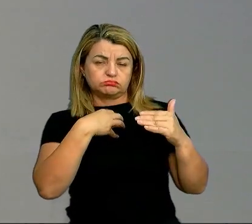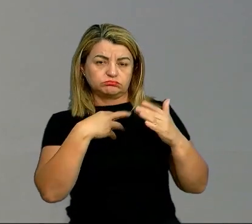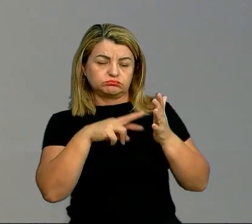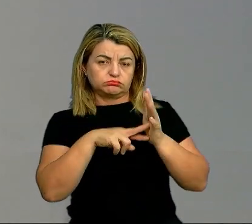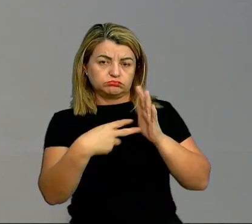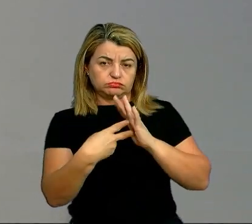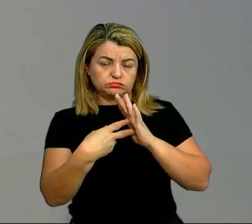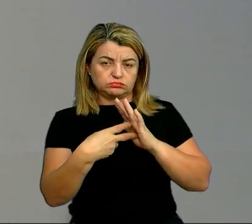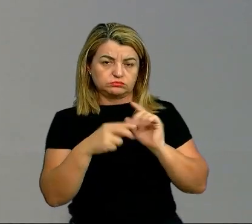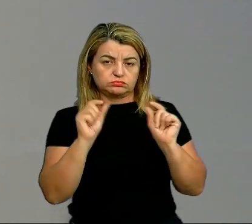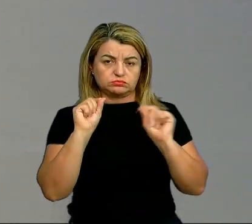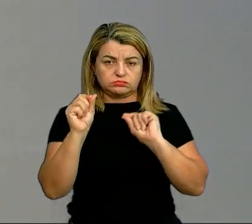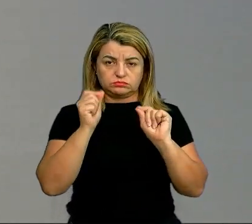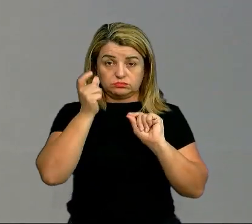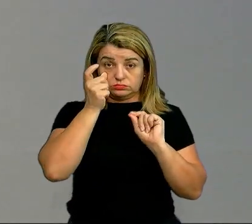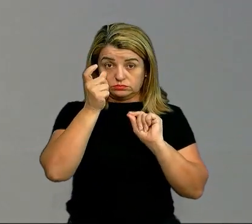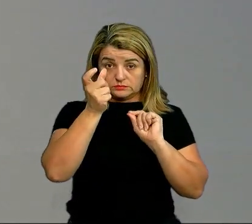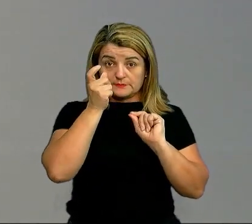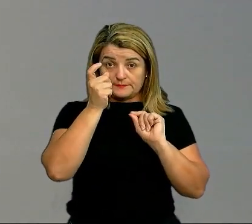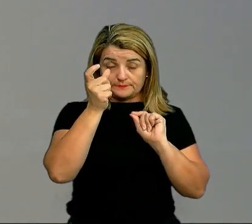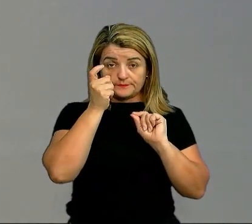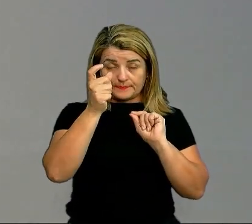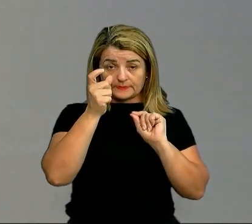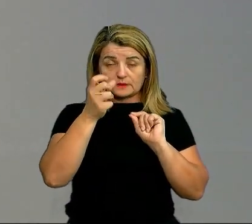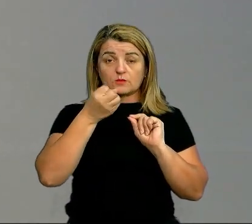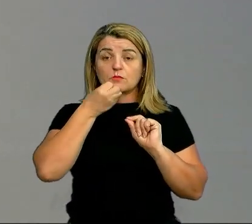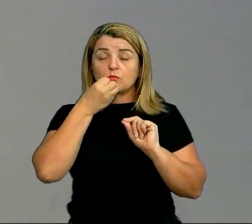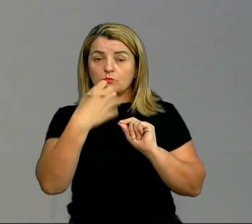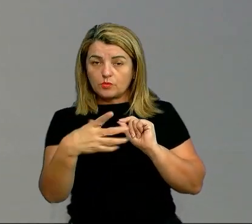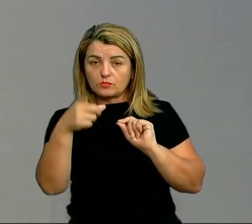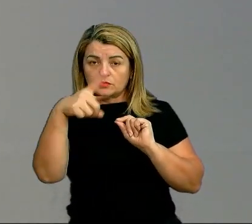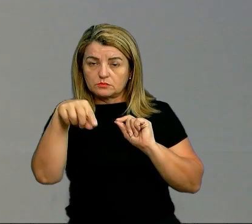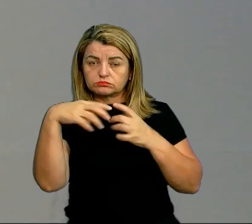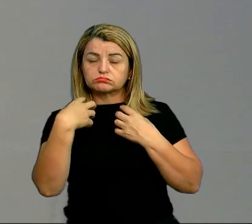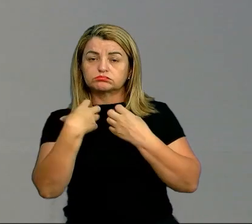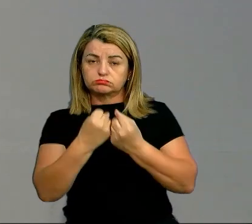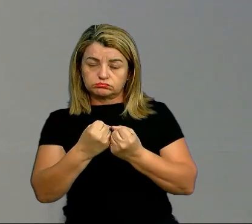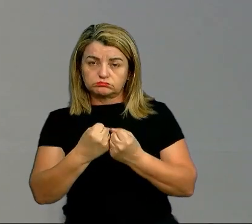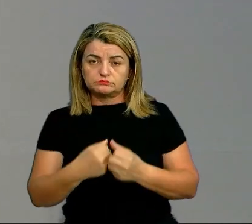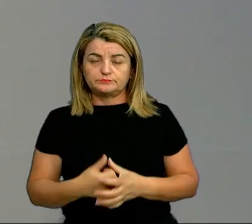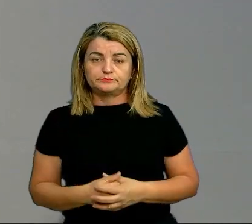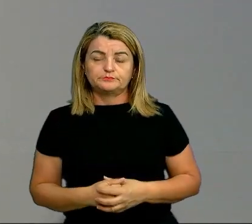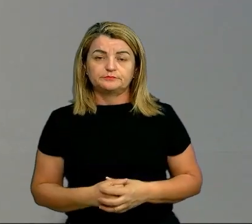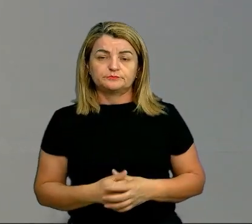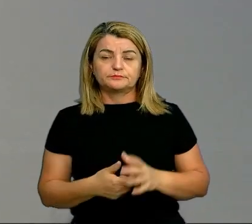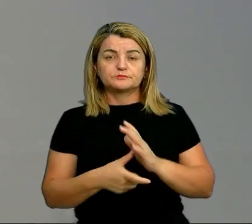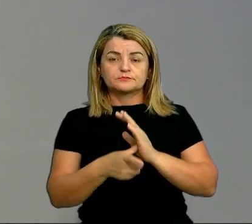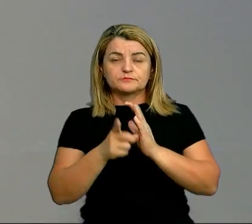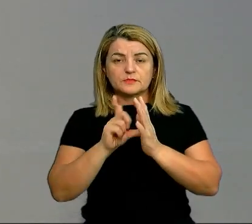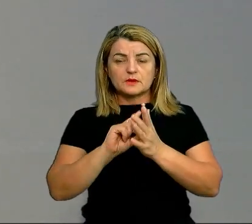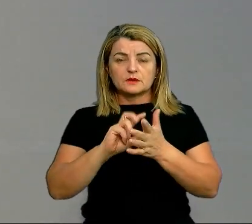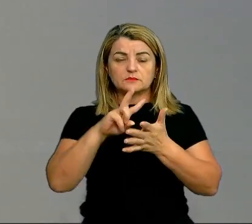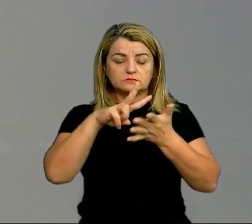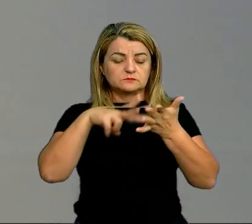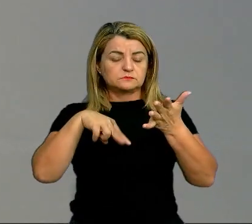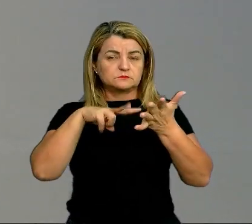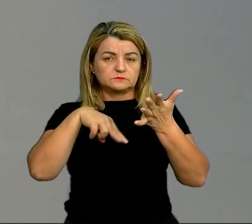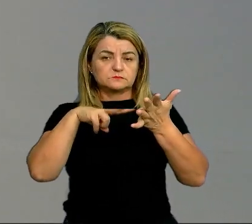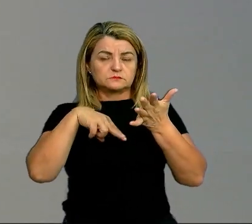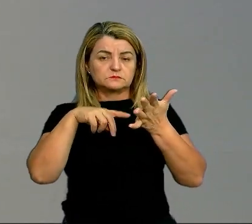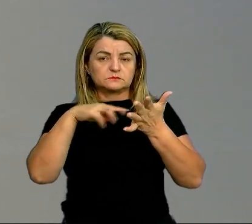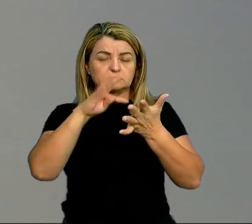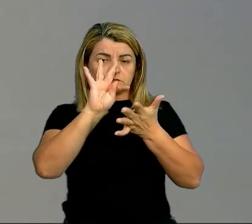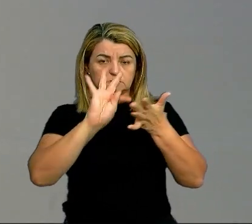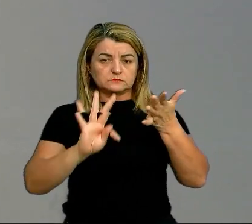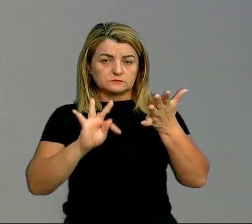O que eu acho interessante e que é um método, inclusive, que pode ser adotado por vocês? Antes de fazer a leitura do texto, é interessante